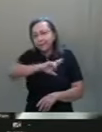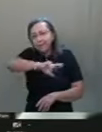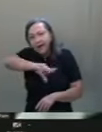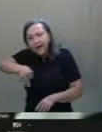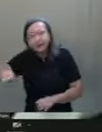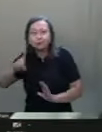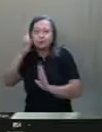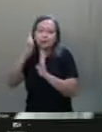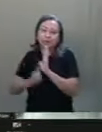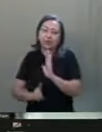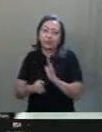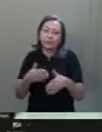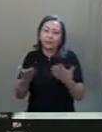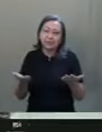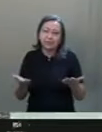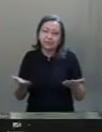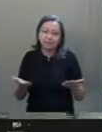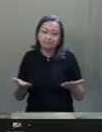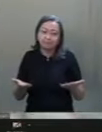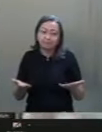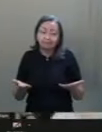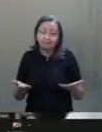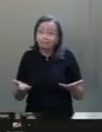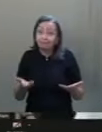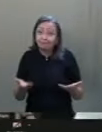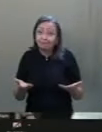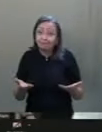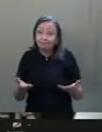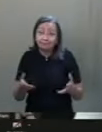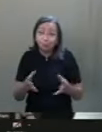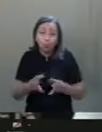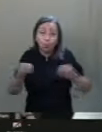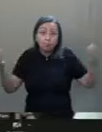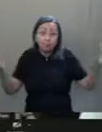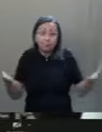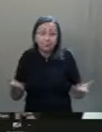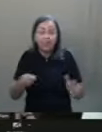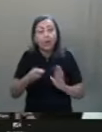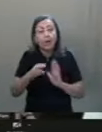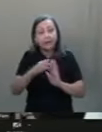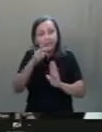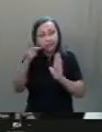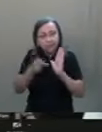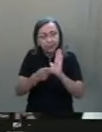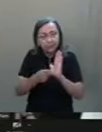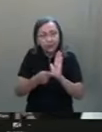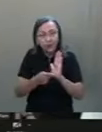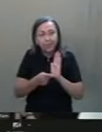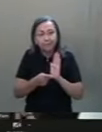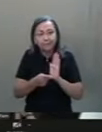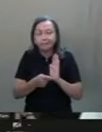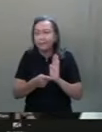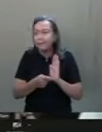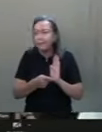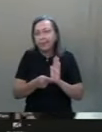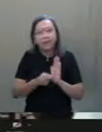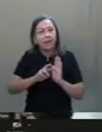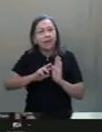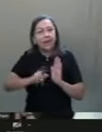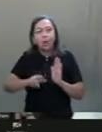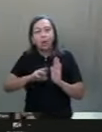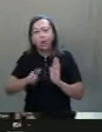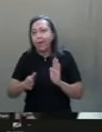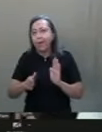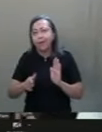que serão desaparecidos. A medida provisória não é instrumento